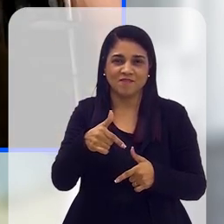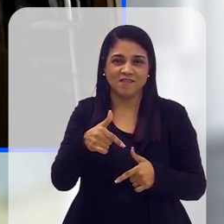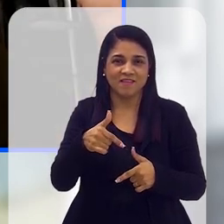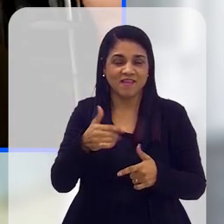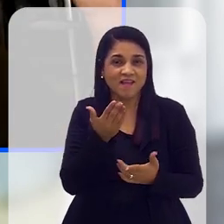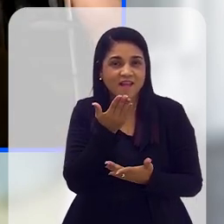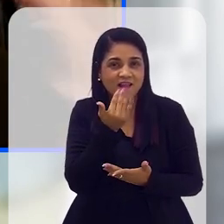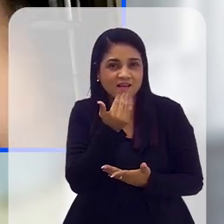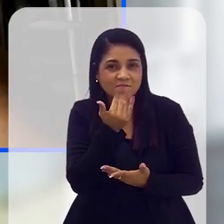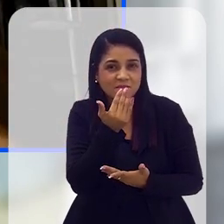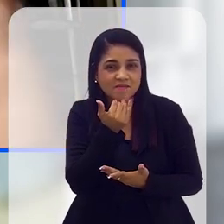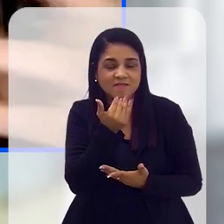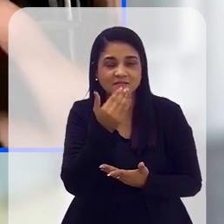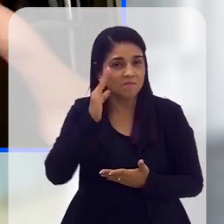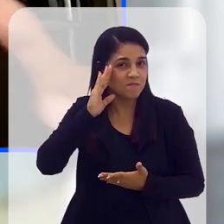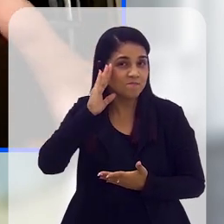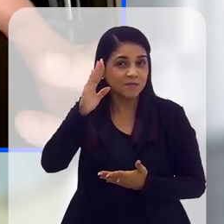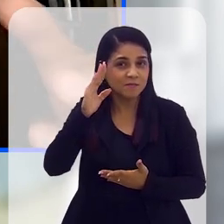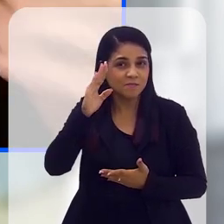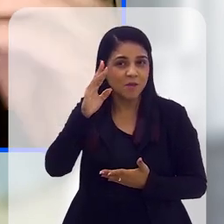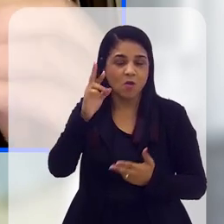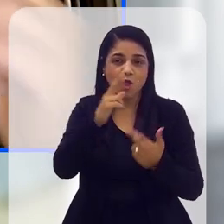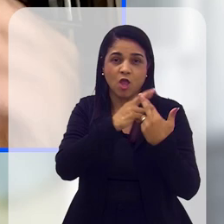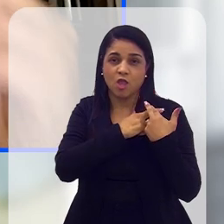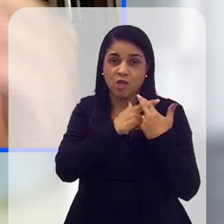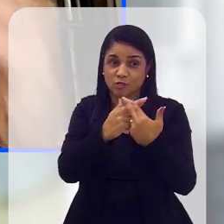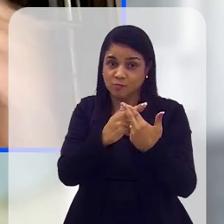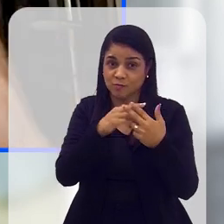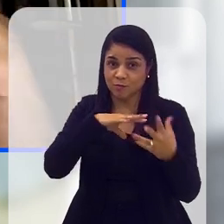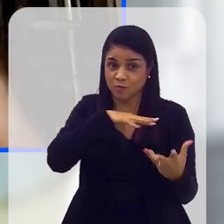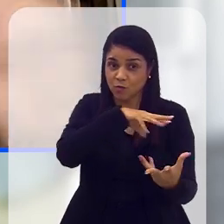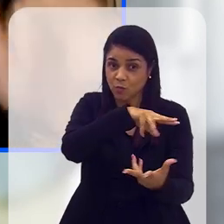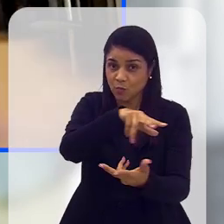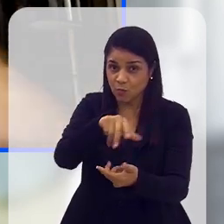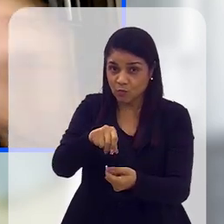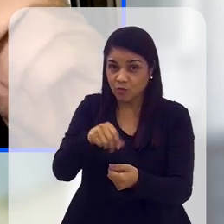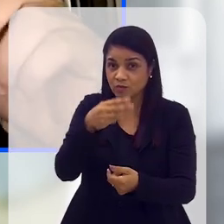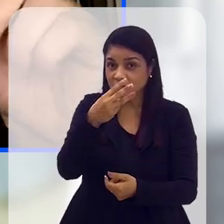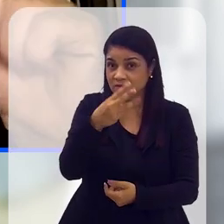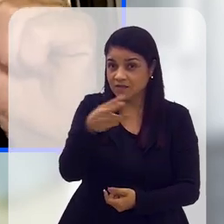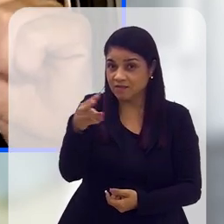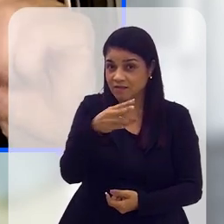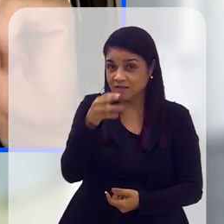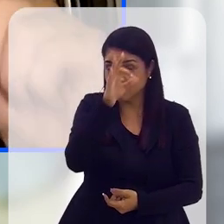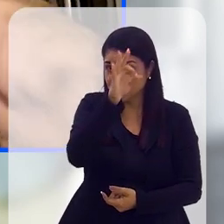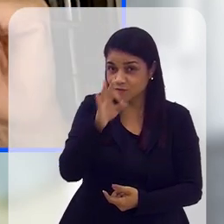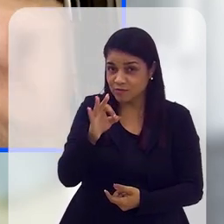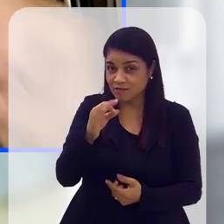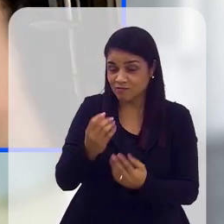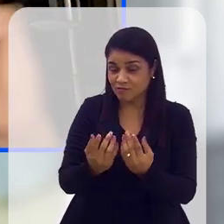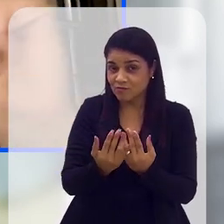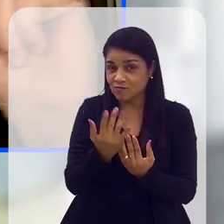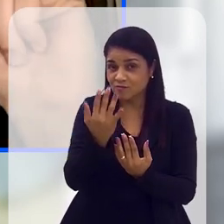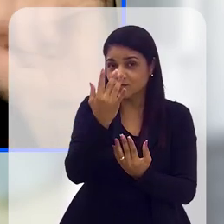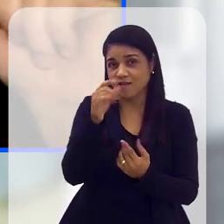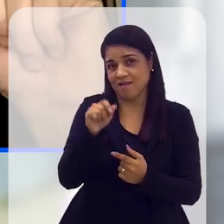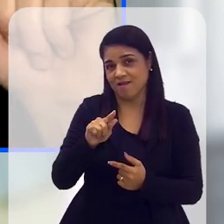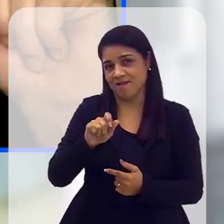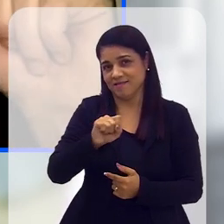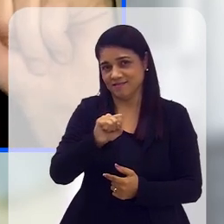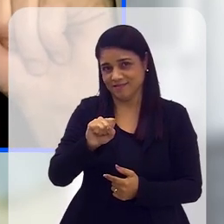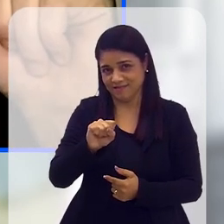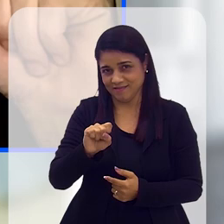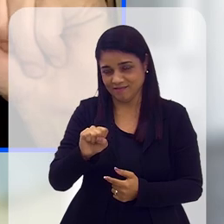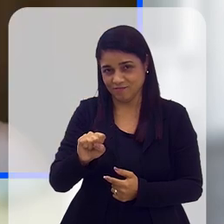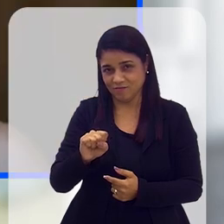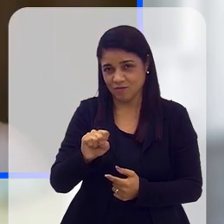de vista das soluções, das soluções da questão alimentar, porque a questão alimentar é responsável, globalizadamente falando, ela é responsável por 33% das emissões de